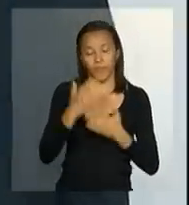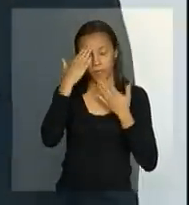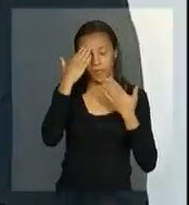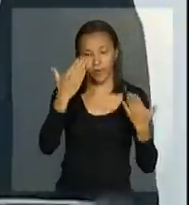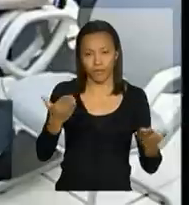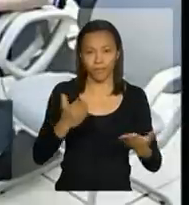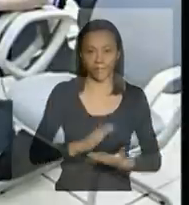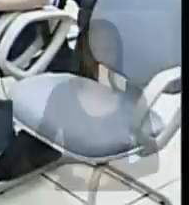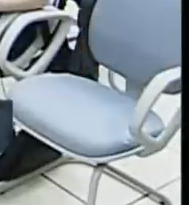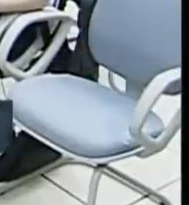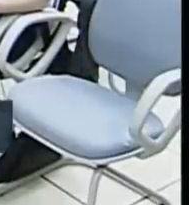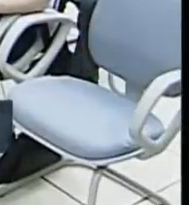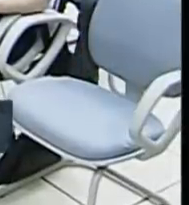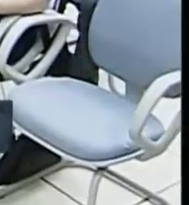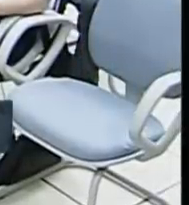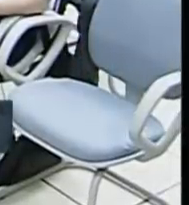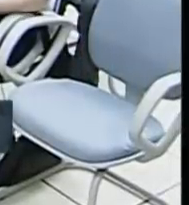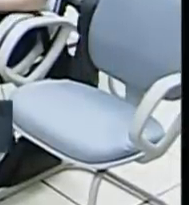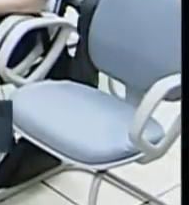obrigado.